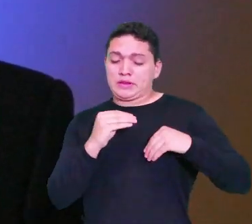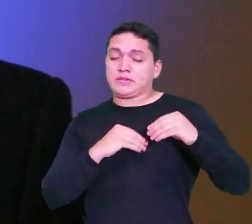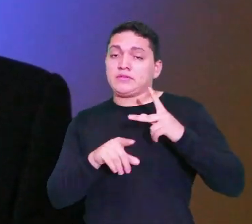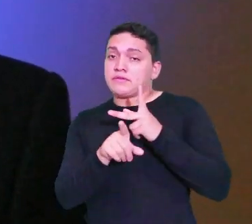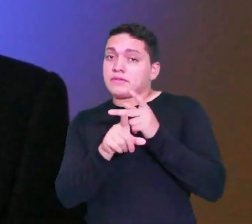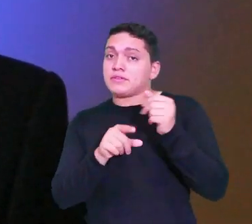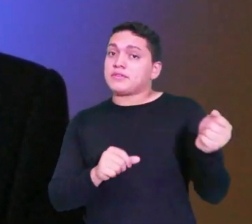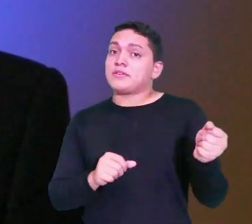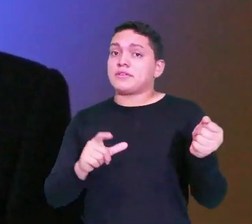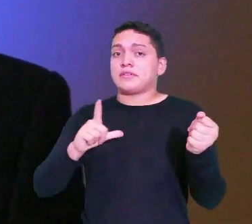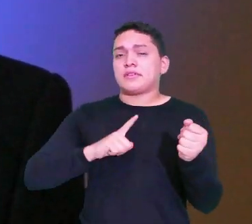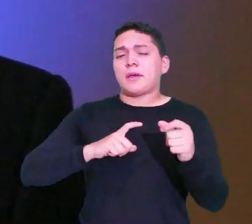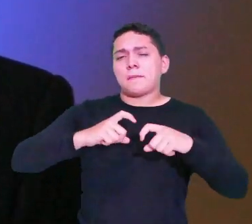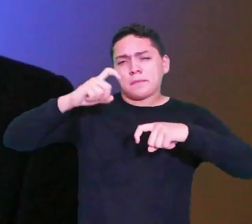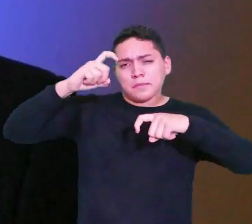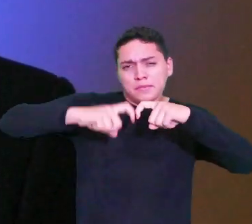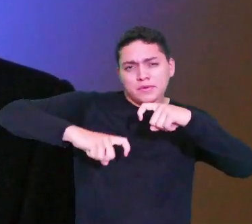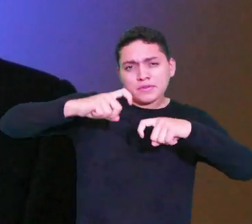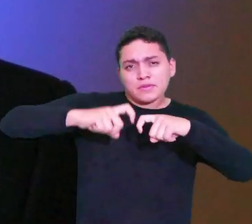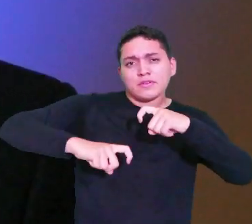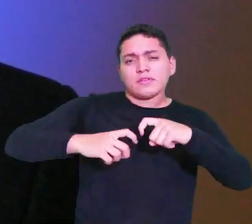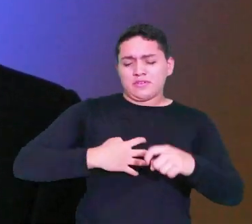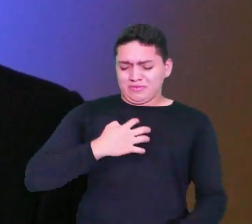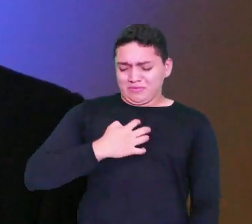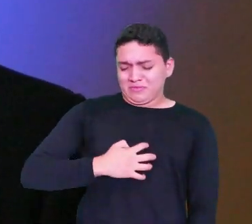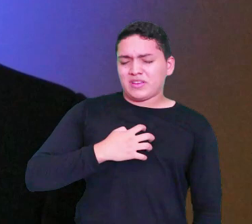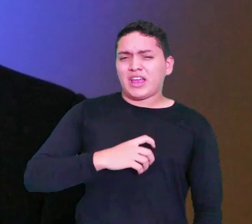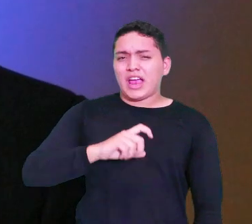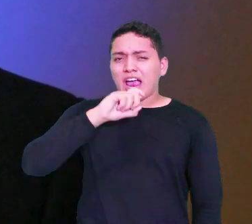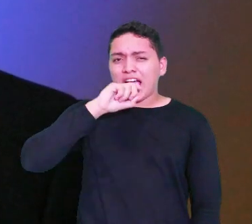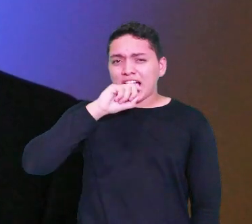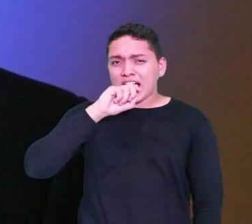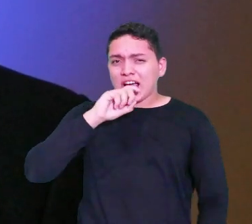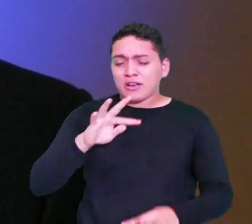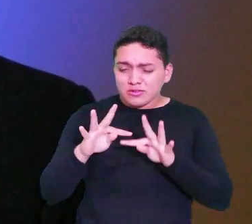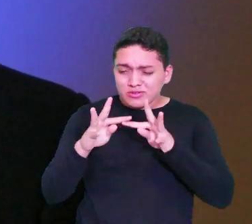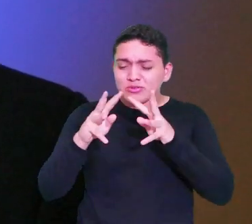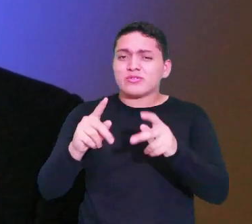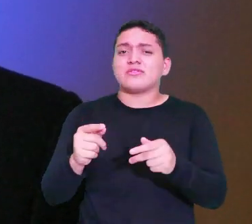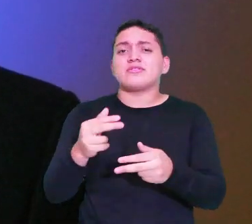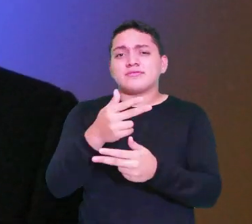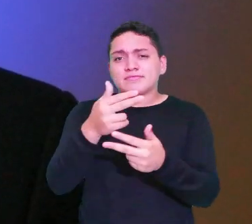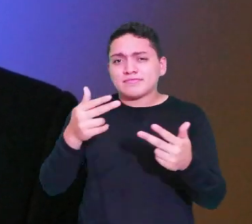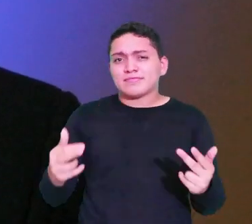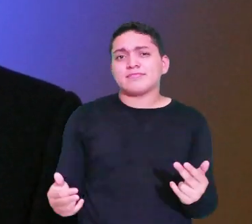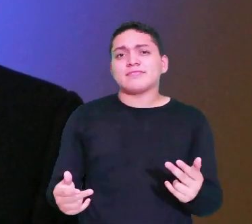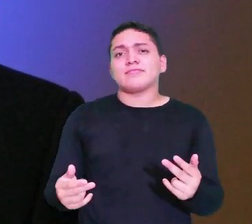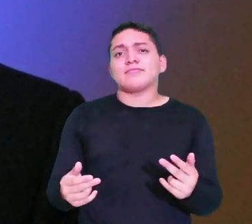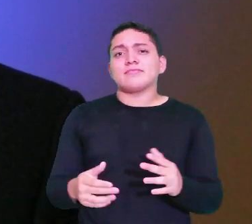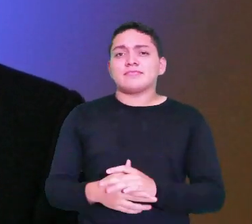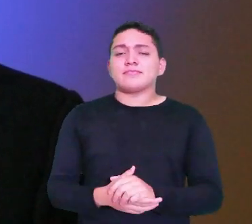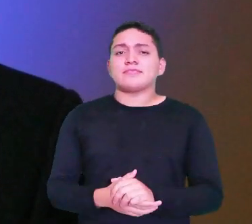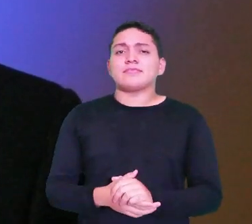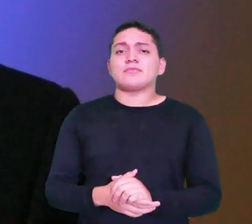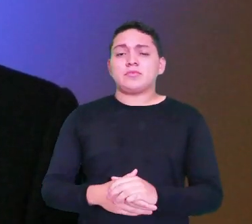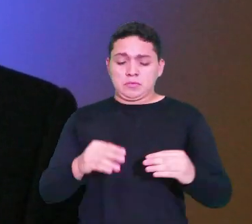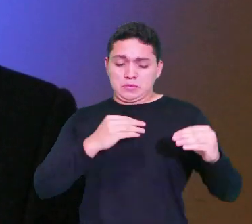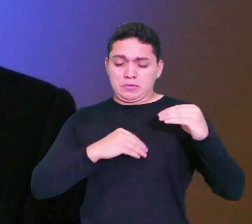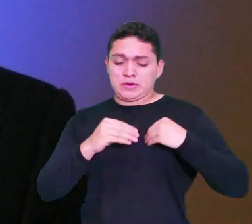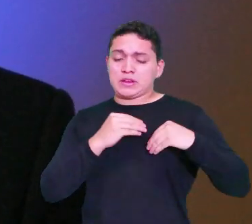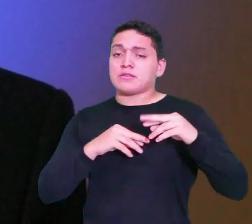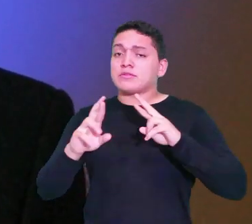haverá pornografia, ira, contenda, inveja e todas as outras obras da carne no